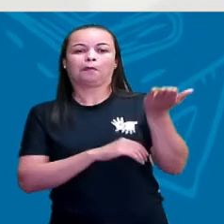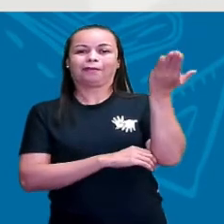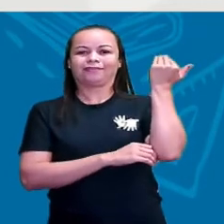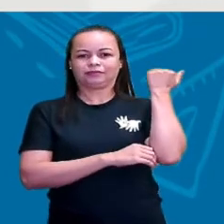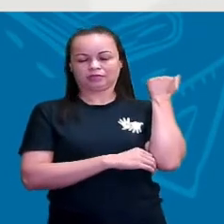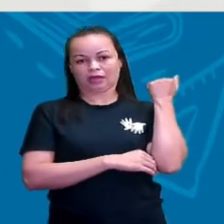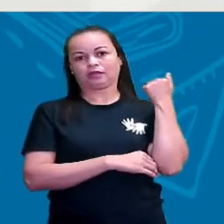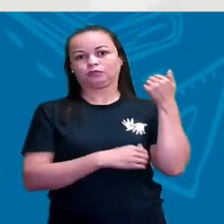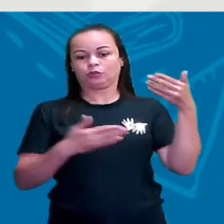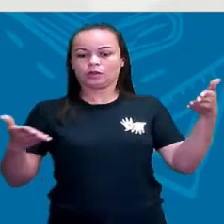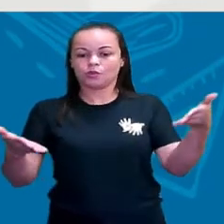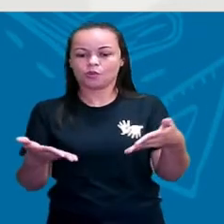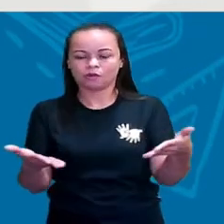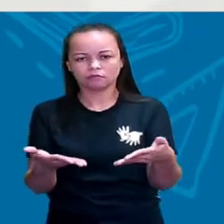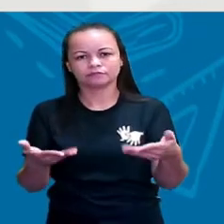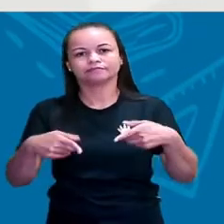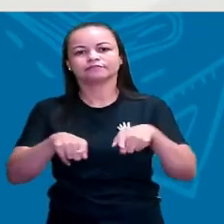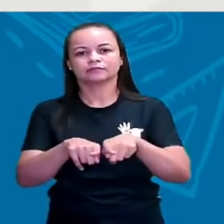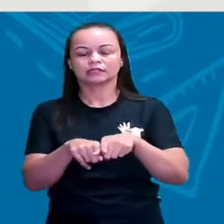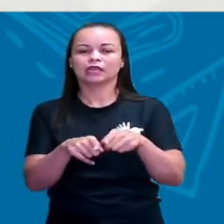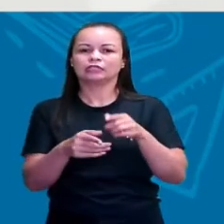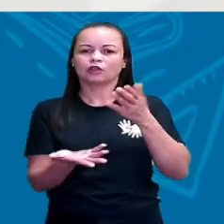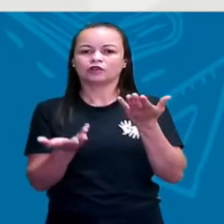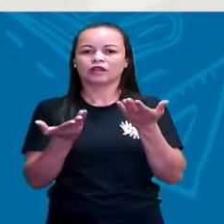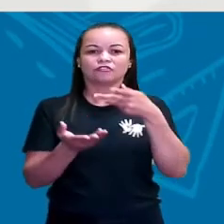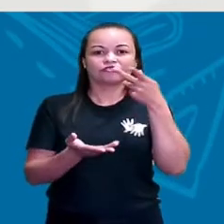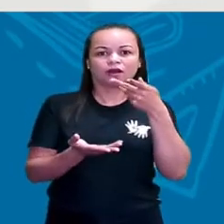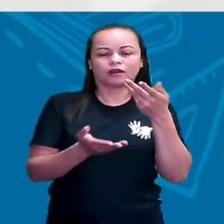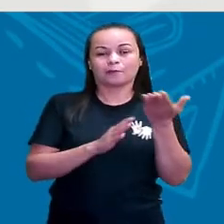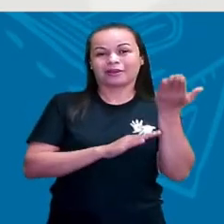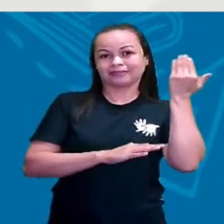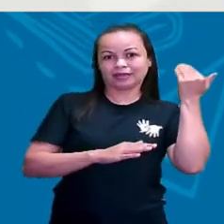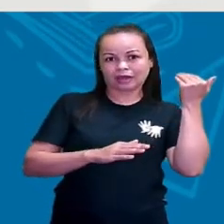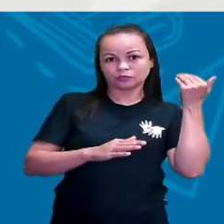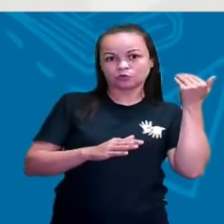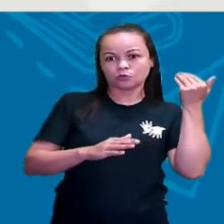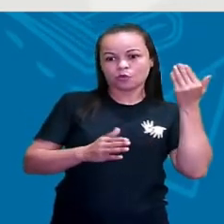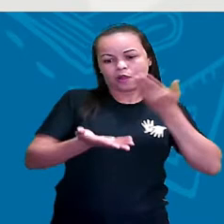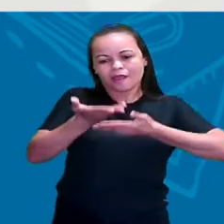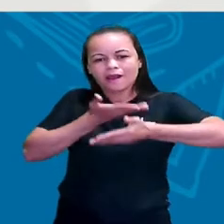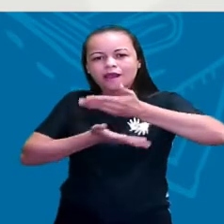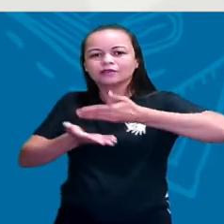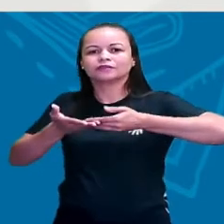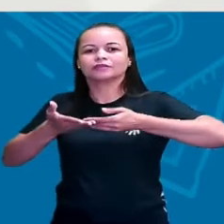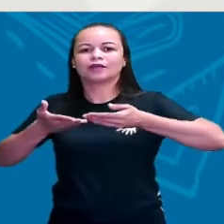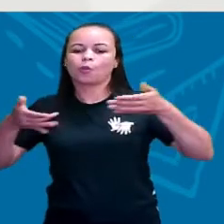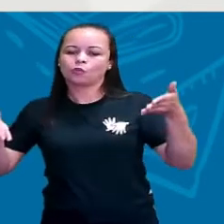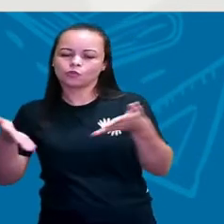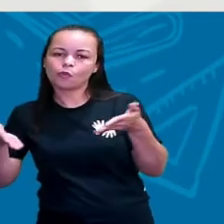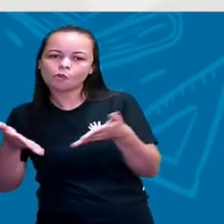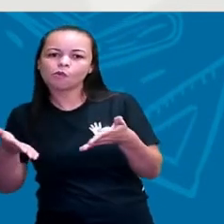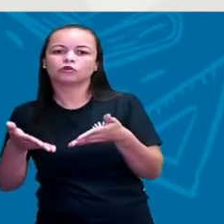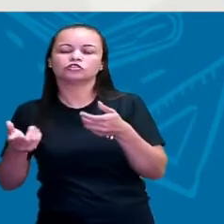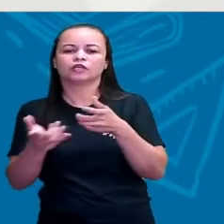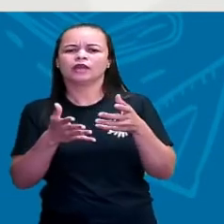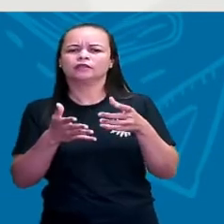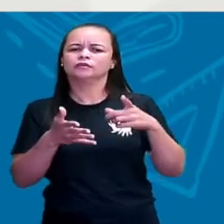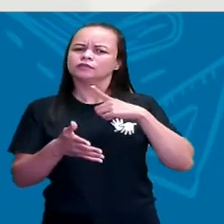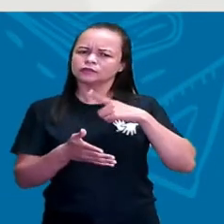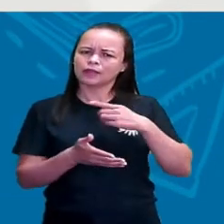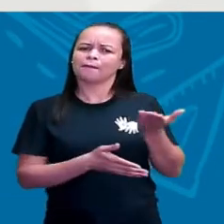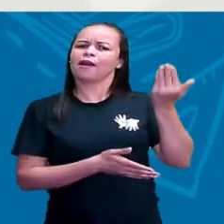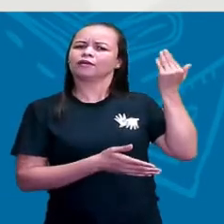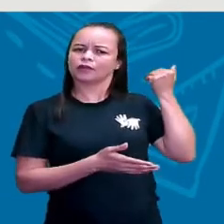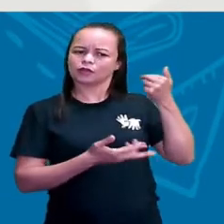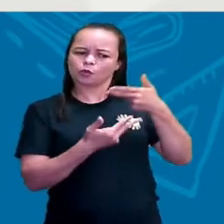passado, ela fala dessa relação do passado com o presente, porque existem coisas do passado que permanecem até os dias